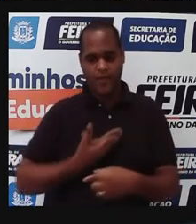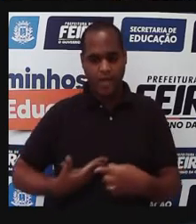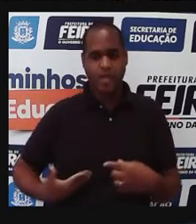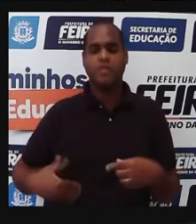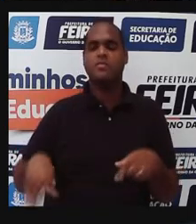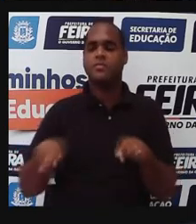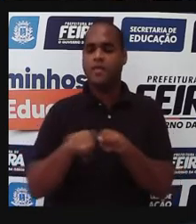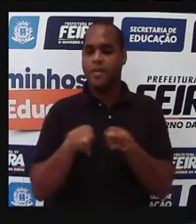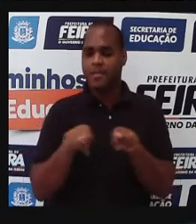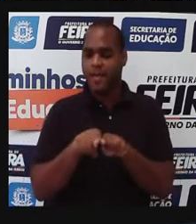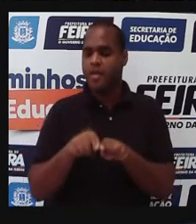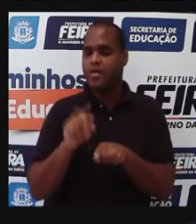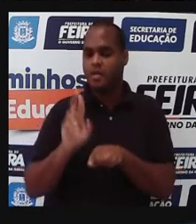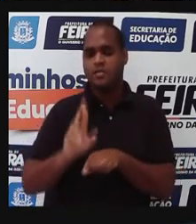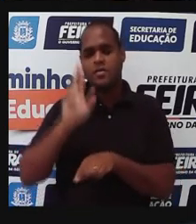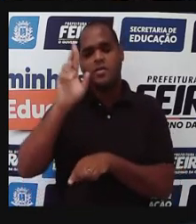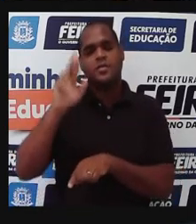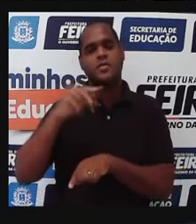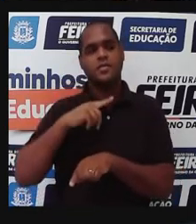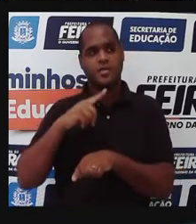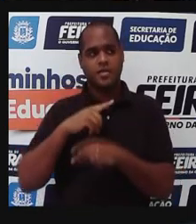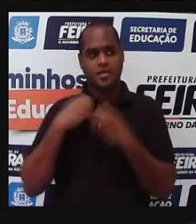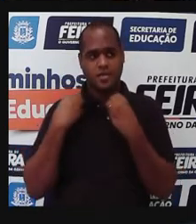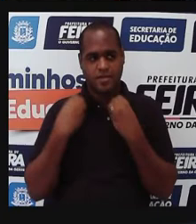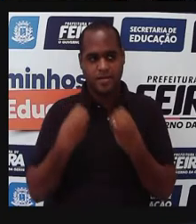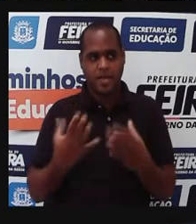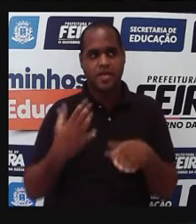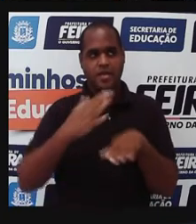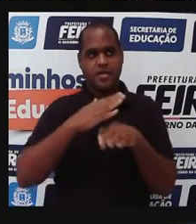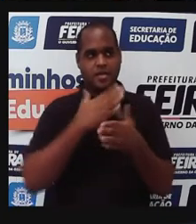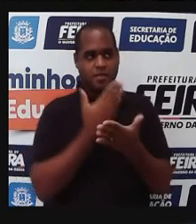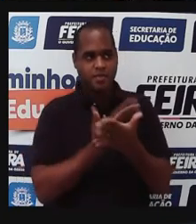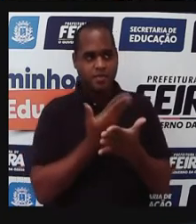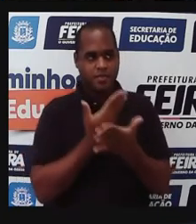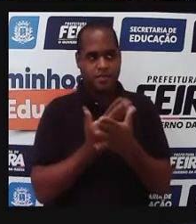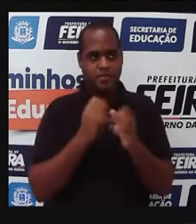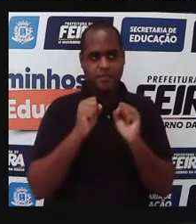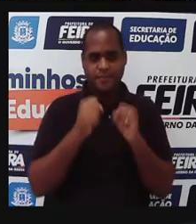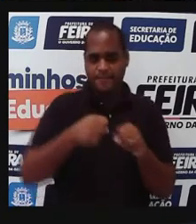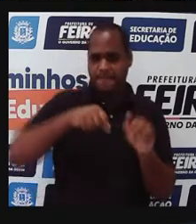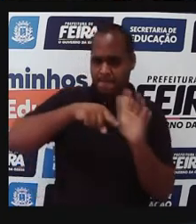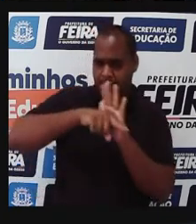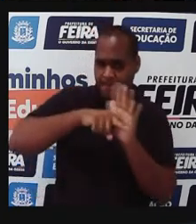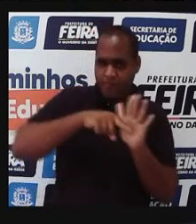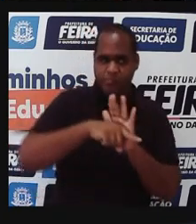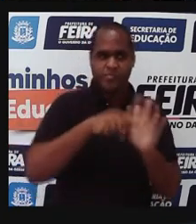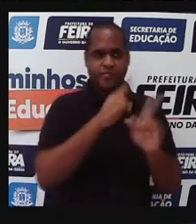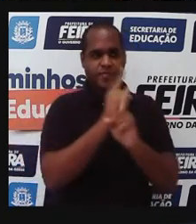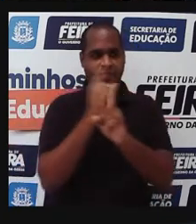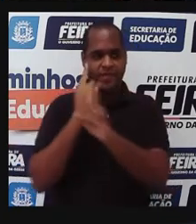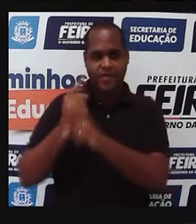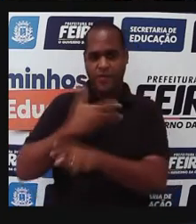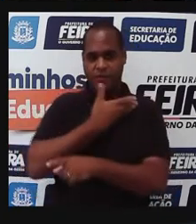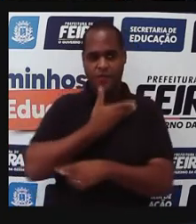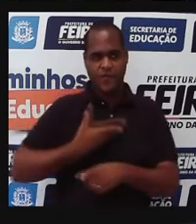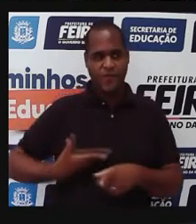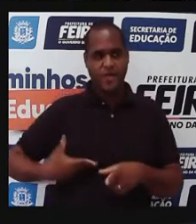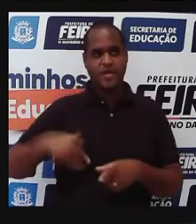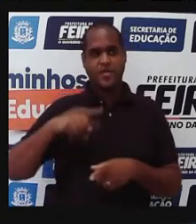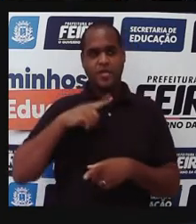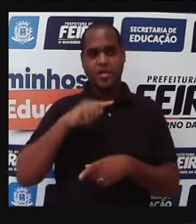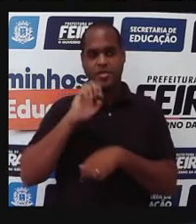né, que gerem esses institutos, o governo, no caso, federal,